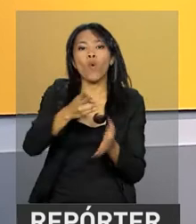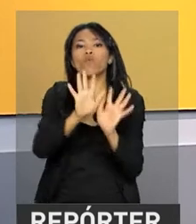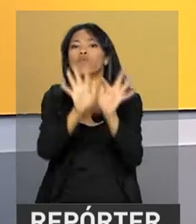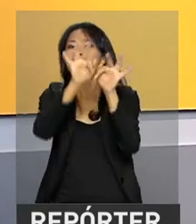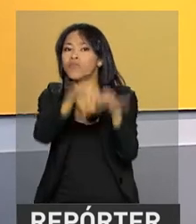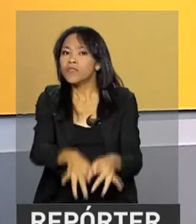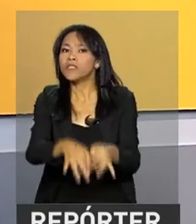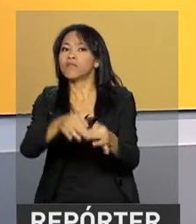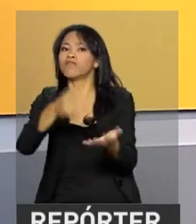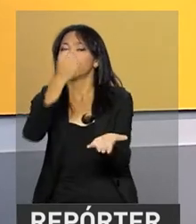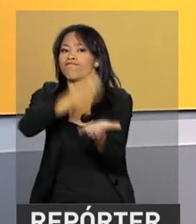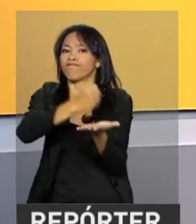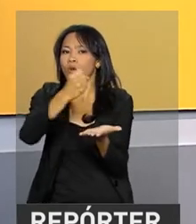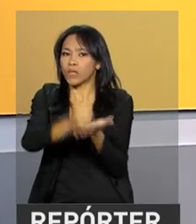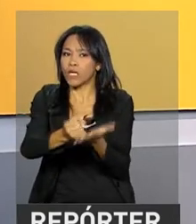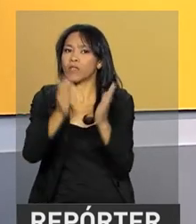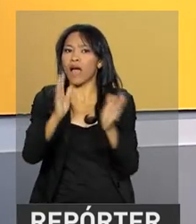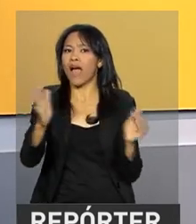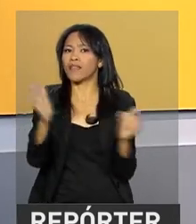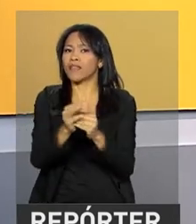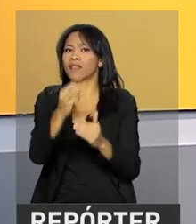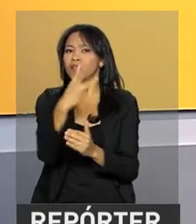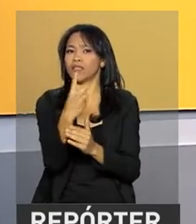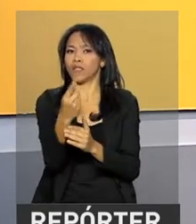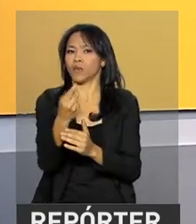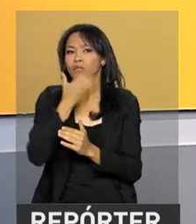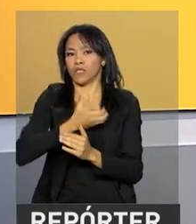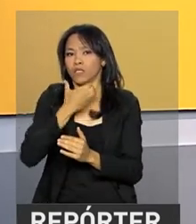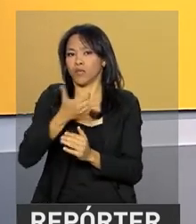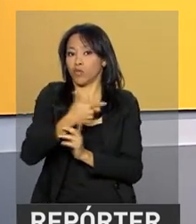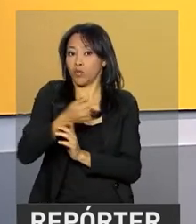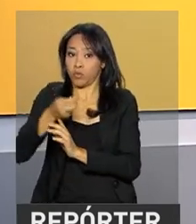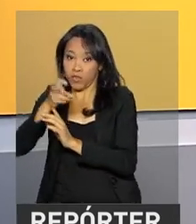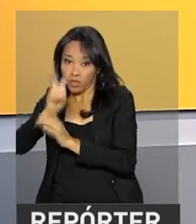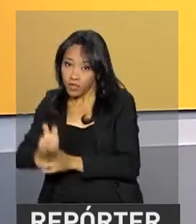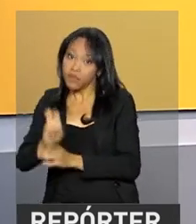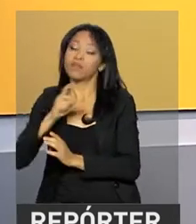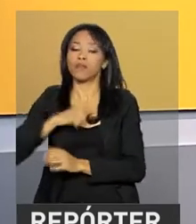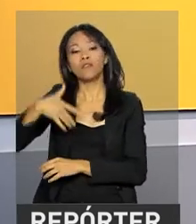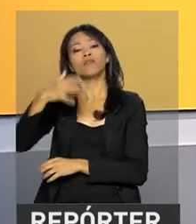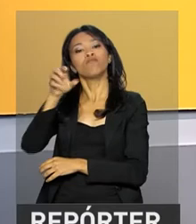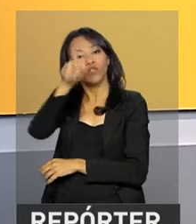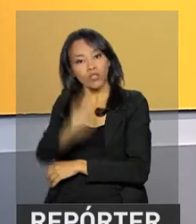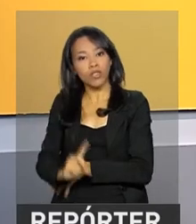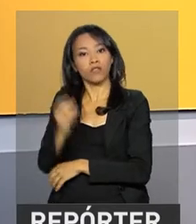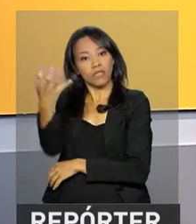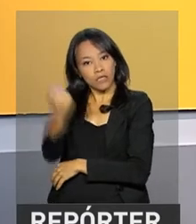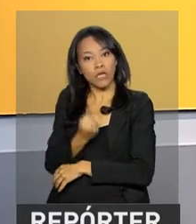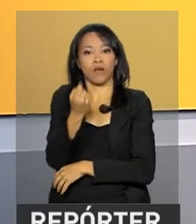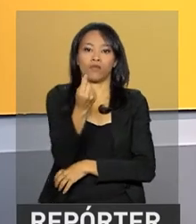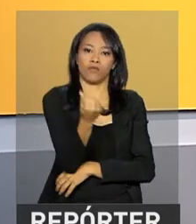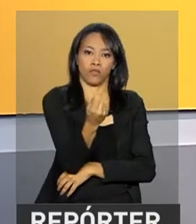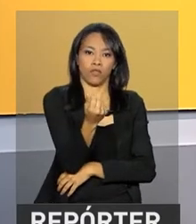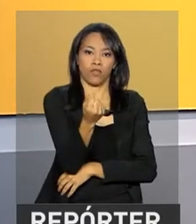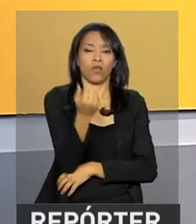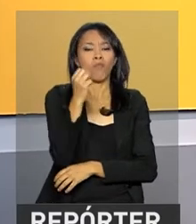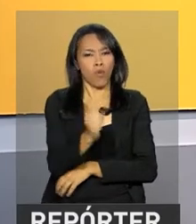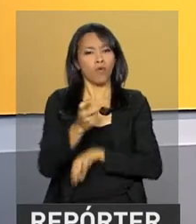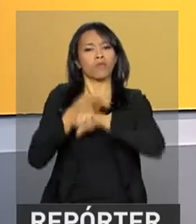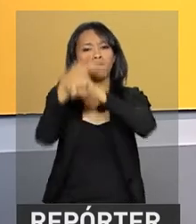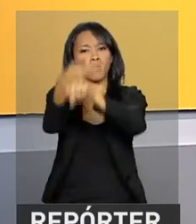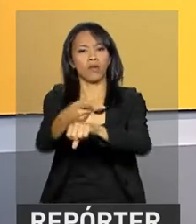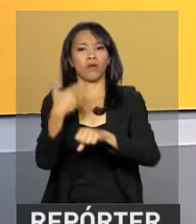por justa causa até 31 de dezembro de 2015 tem direito. A retirada do dinheiro deve ser feita nas